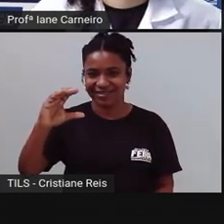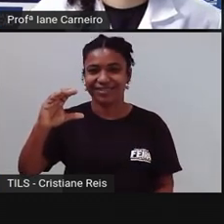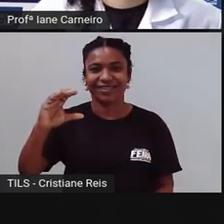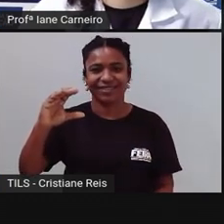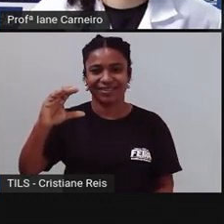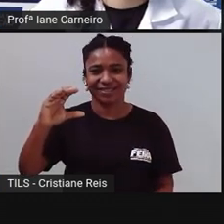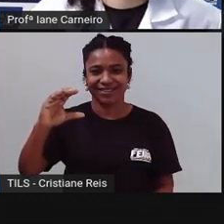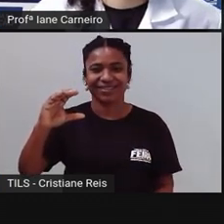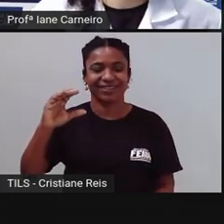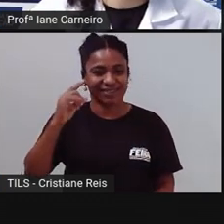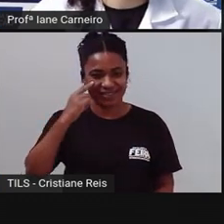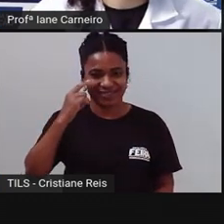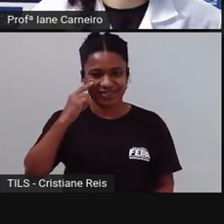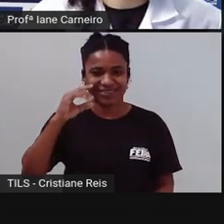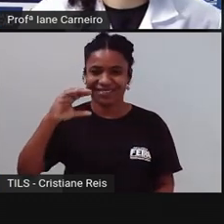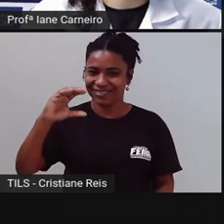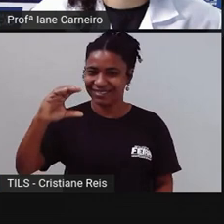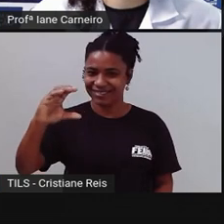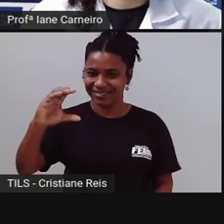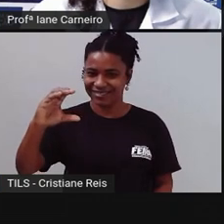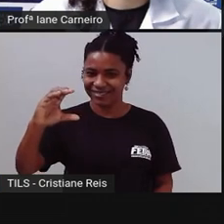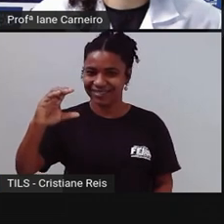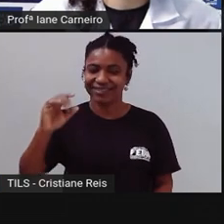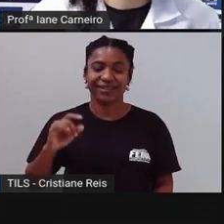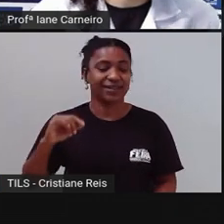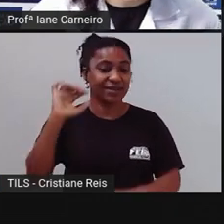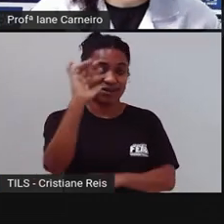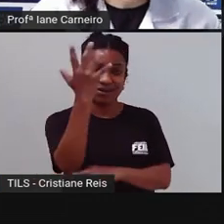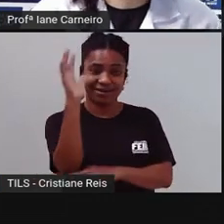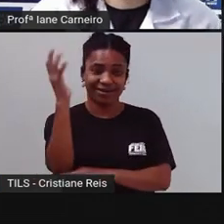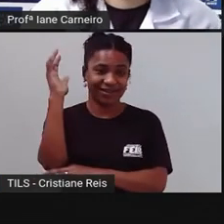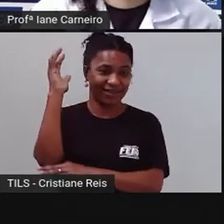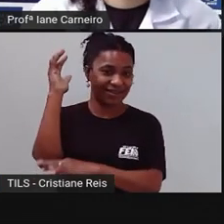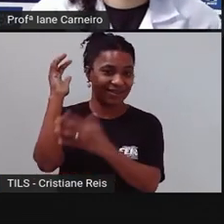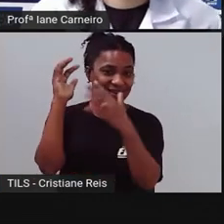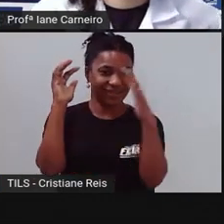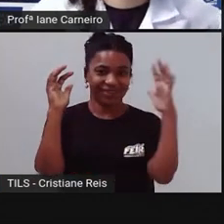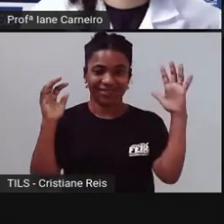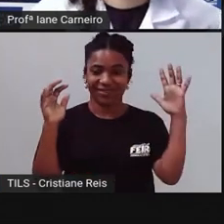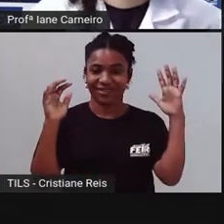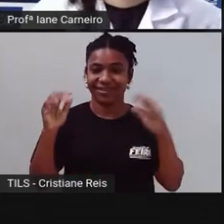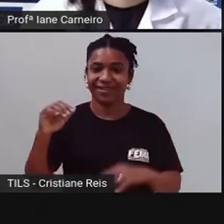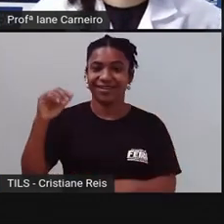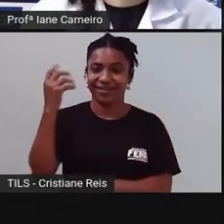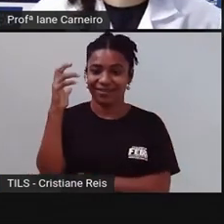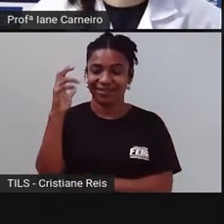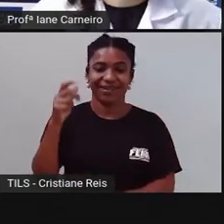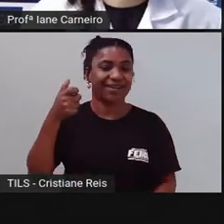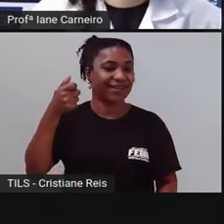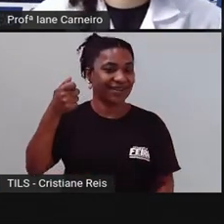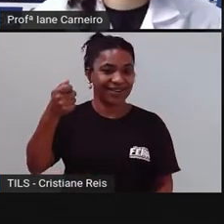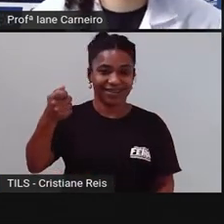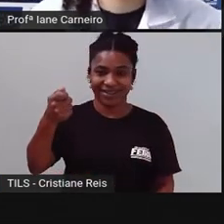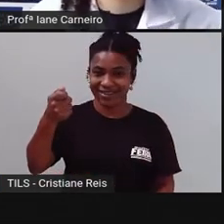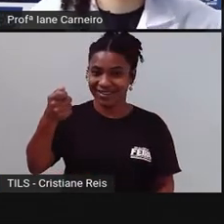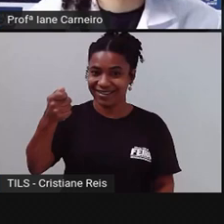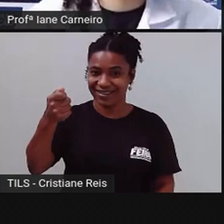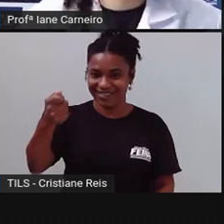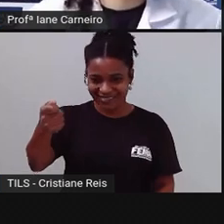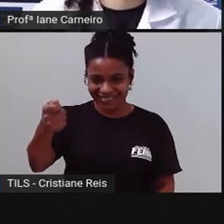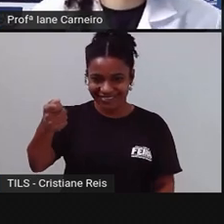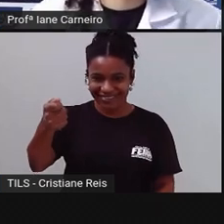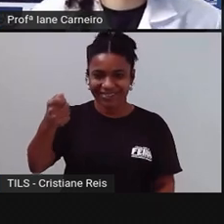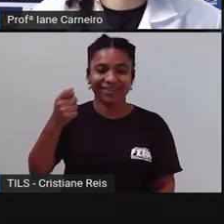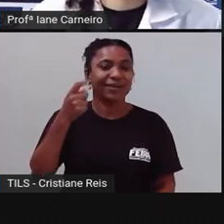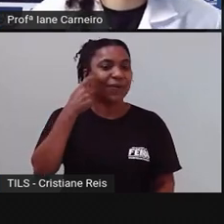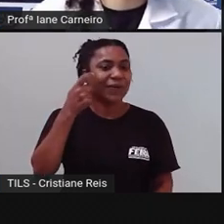Deixa eu puxar aqui. E a letra inicial de árvore é a letra A. O que é que dá um pulo e